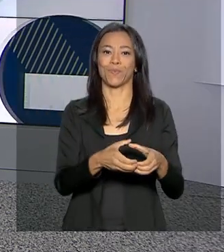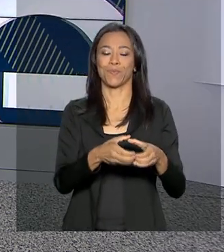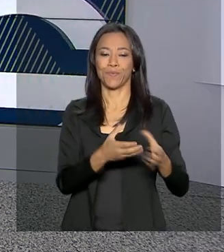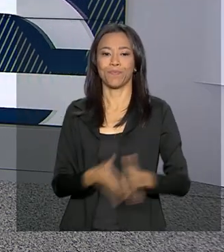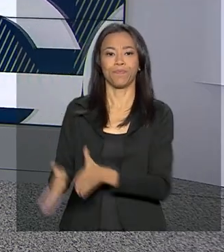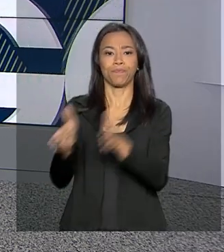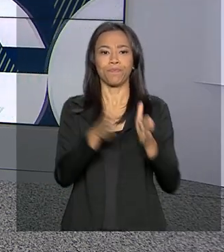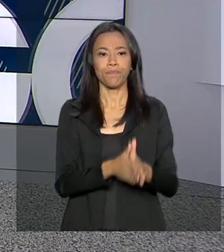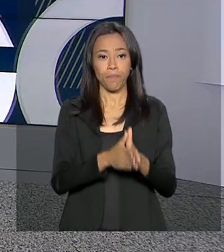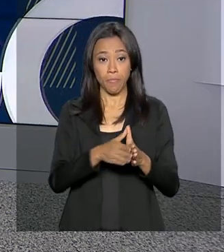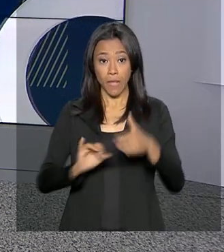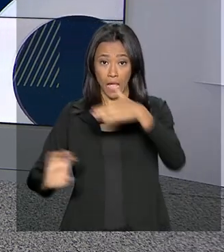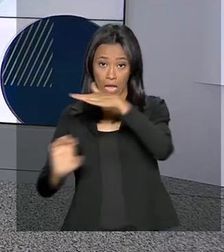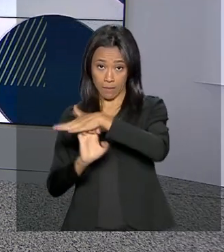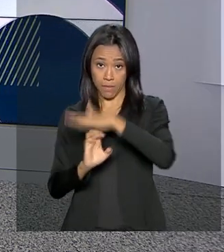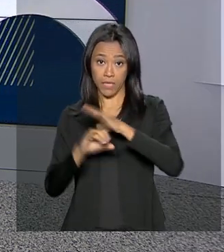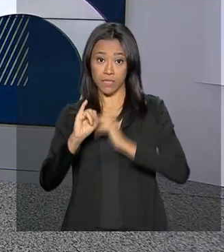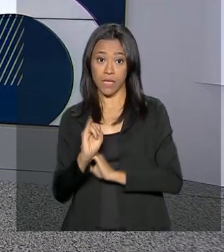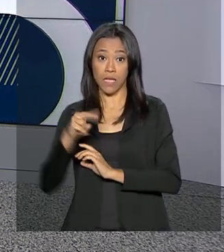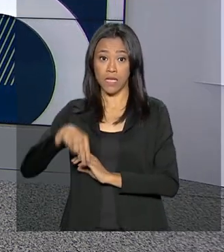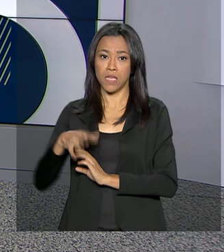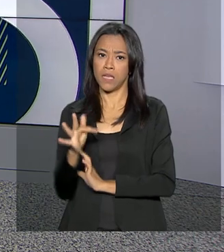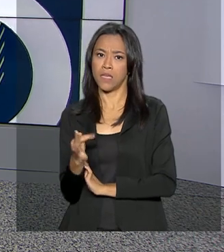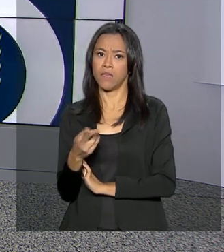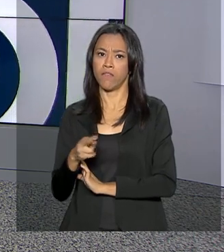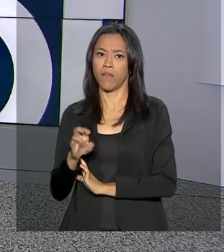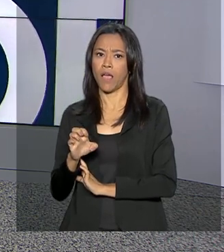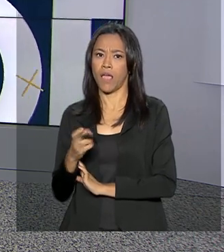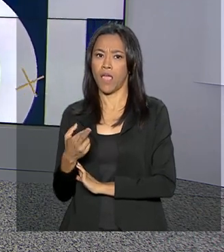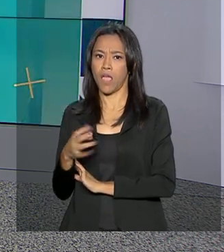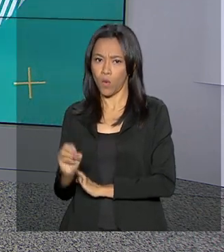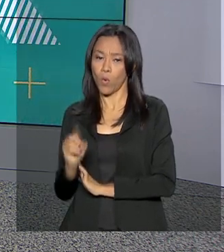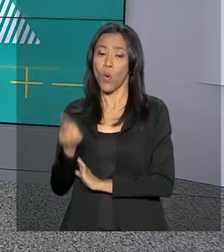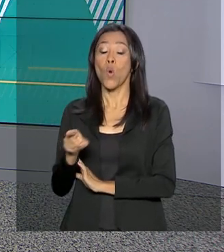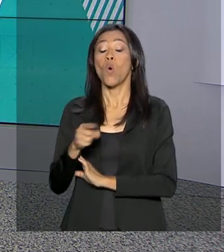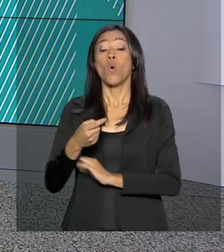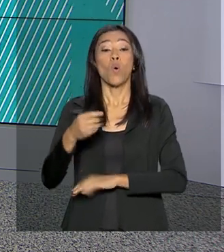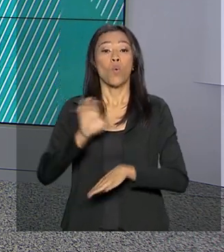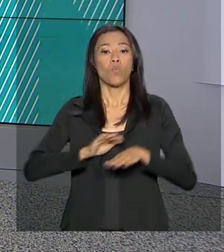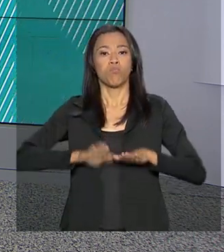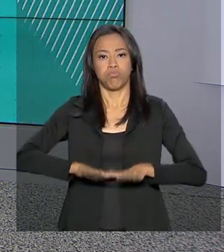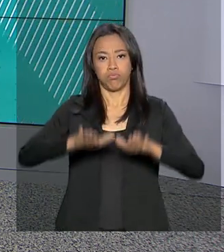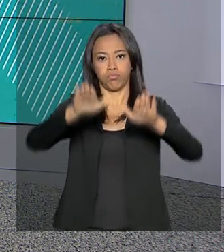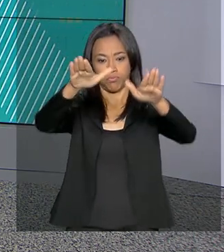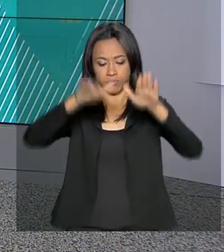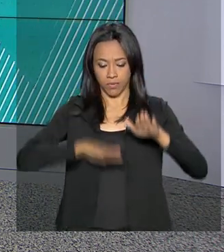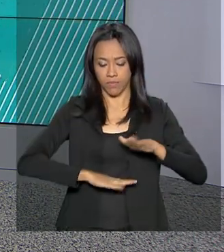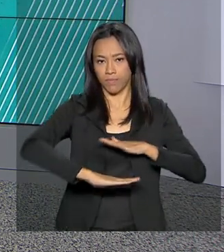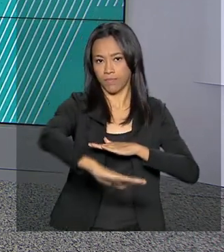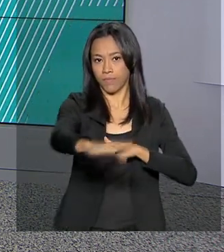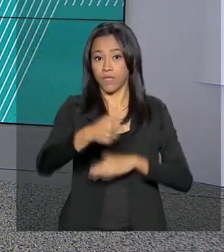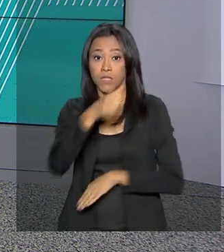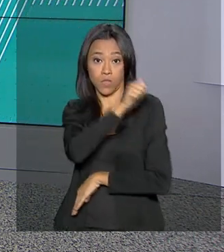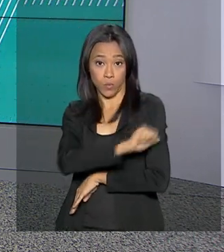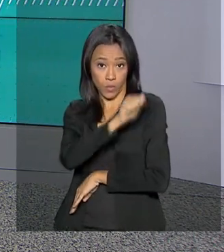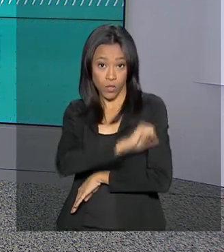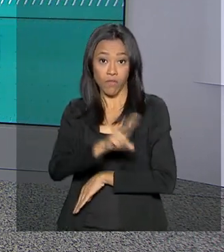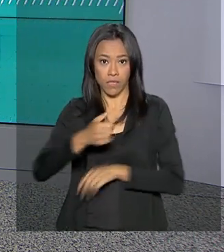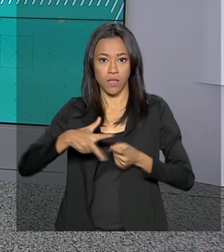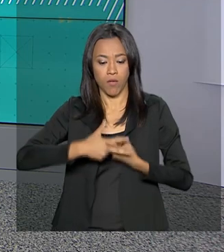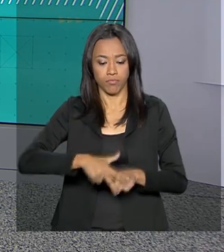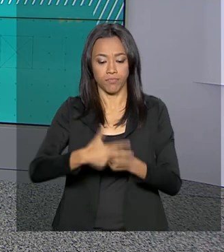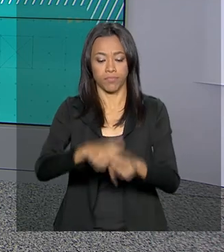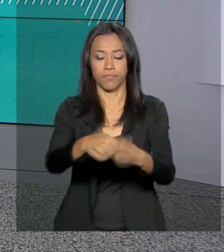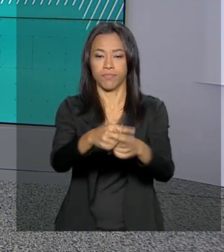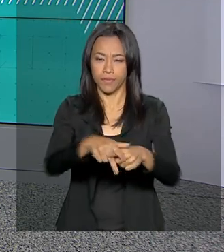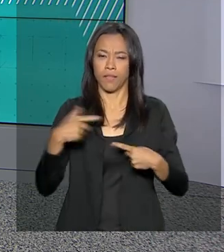Infraero informou que o aeroporto Santos Dumont, no Rio de Janeiro, terá a pista principal reformada. A repórter Alessandra Lago tem os